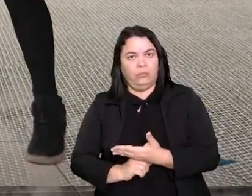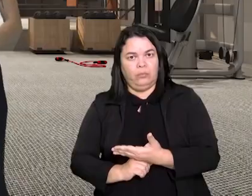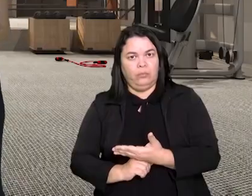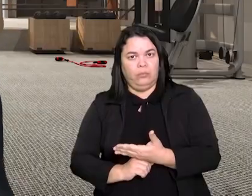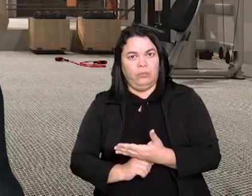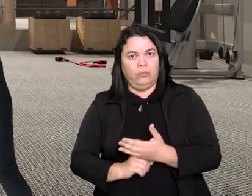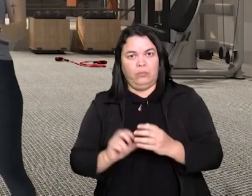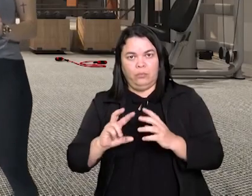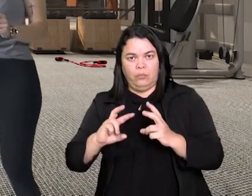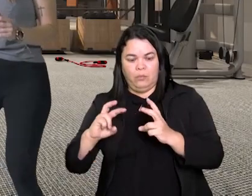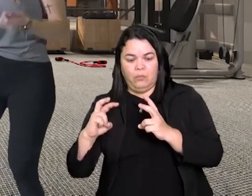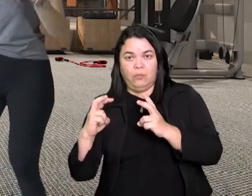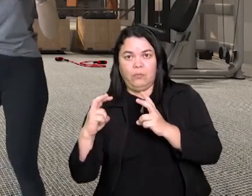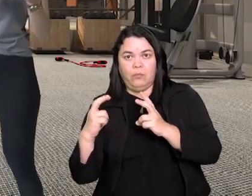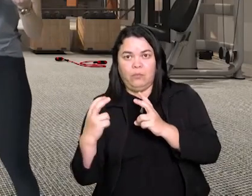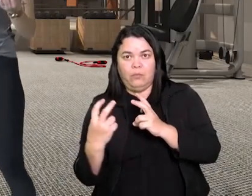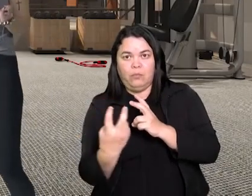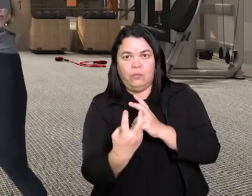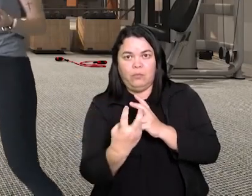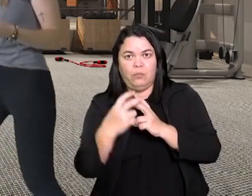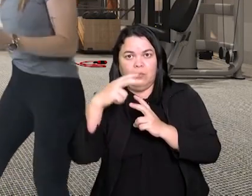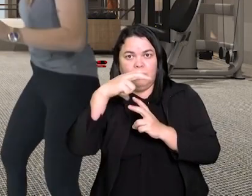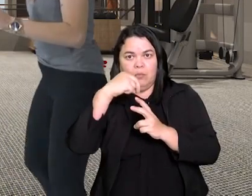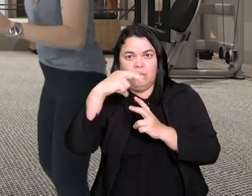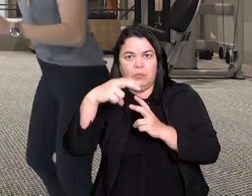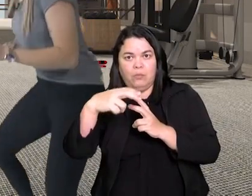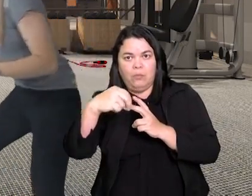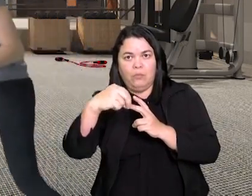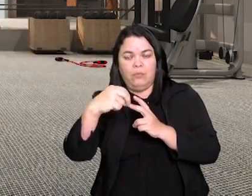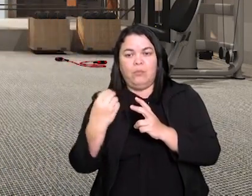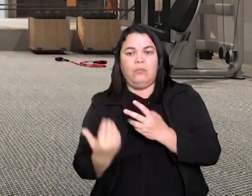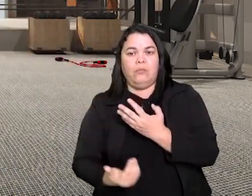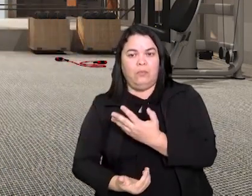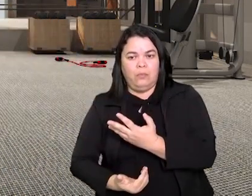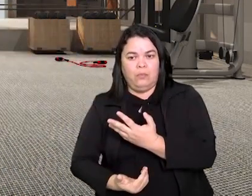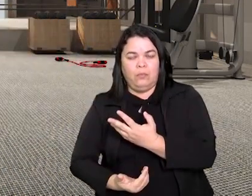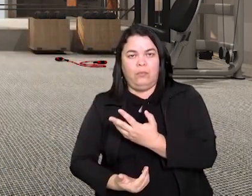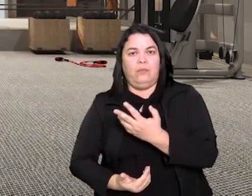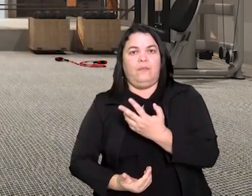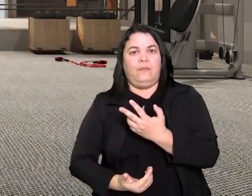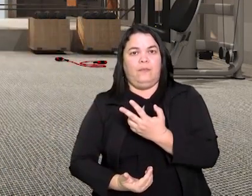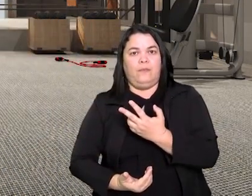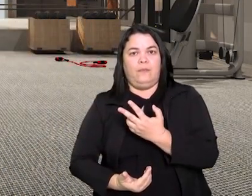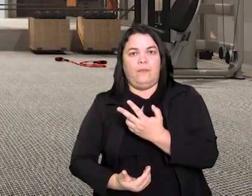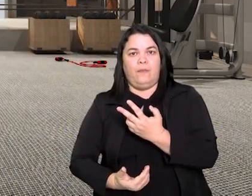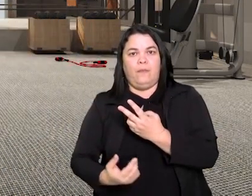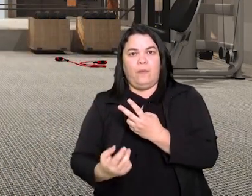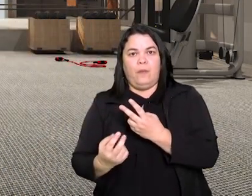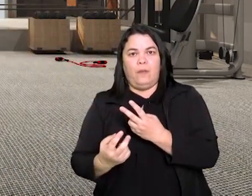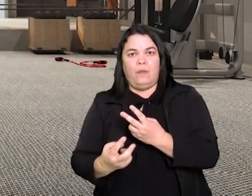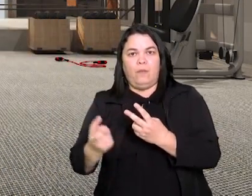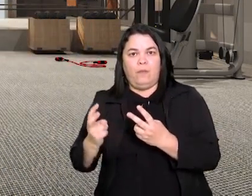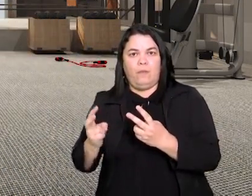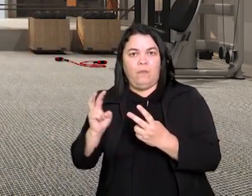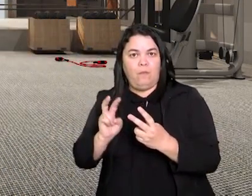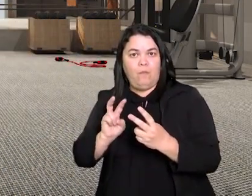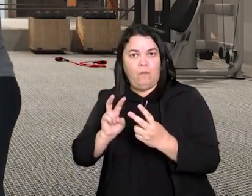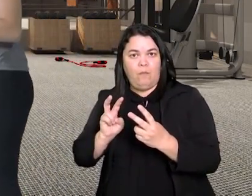prendedor. Certo? Vou repetir de novo. Um, dois coloquei o prendedor